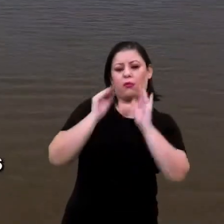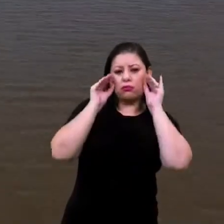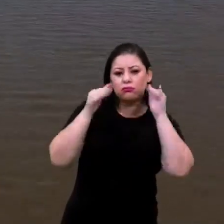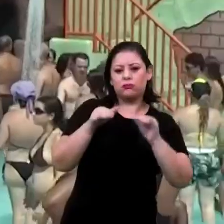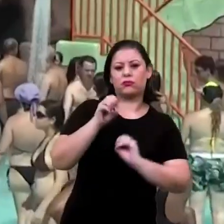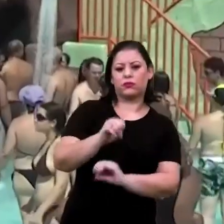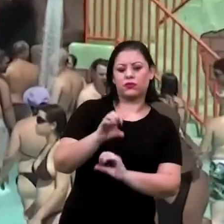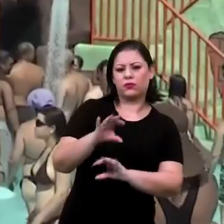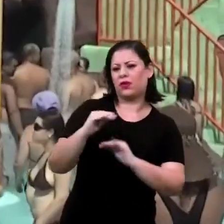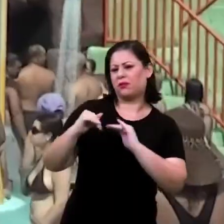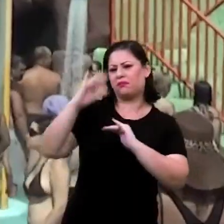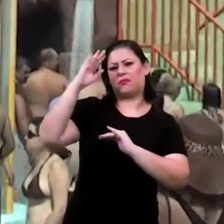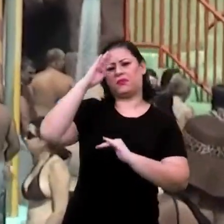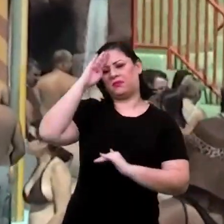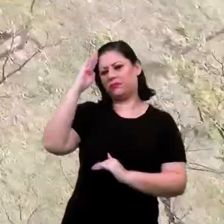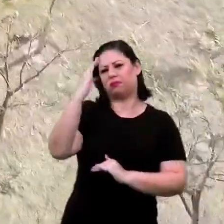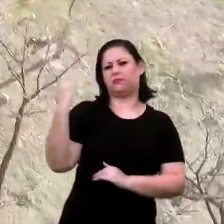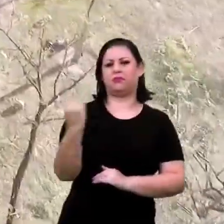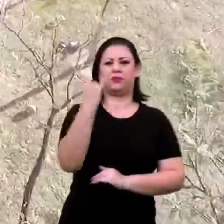Brasil.